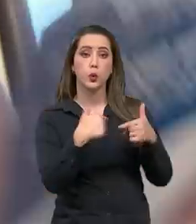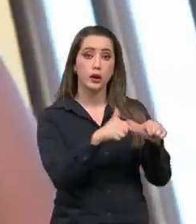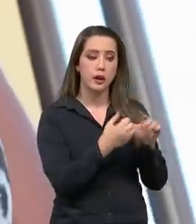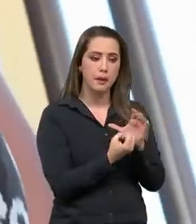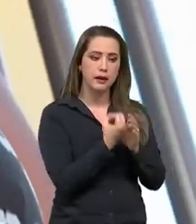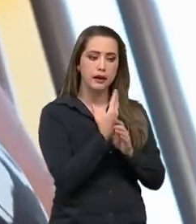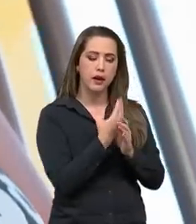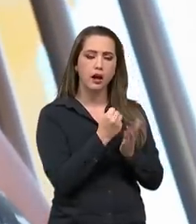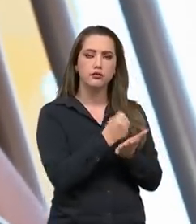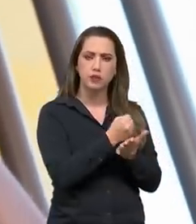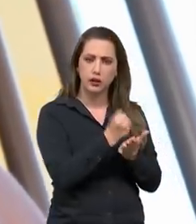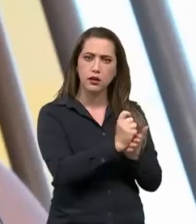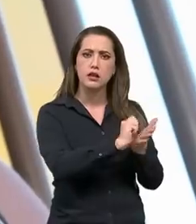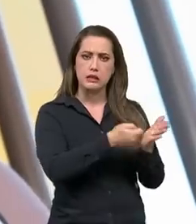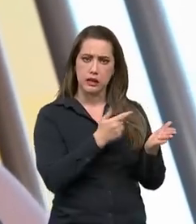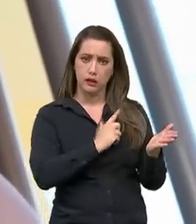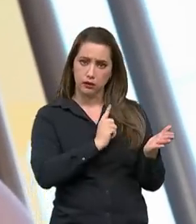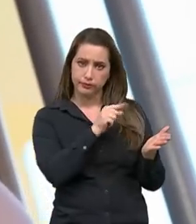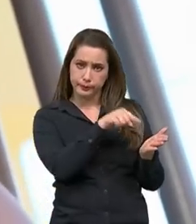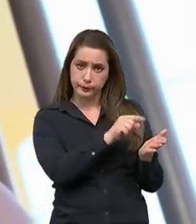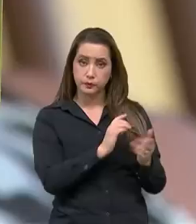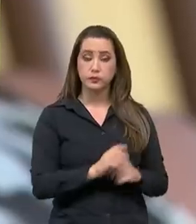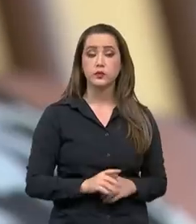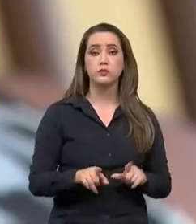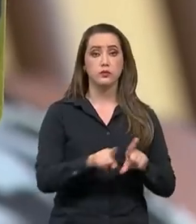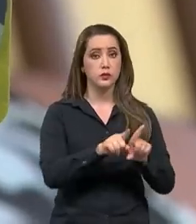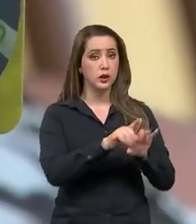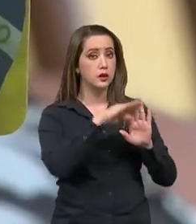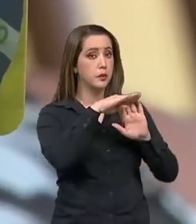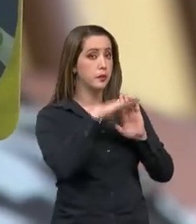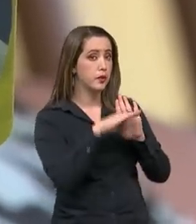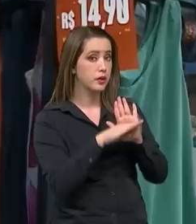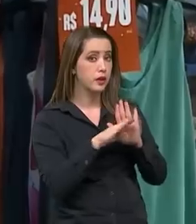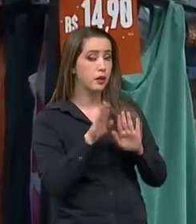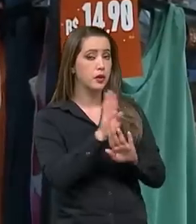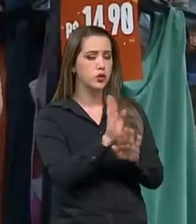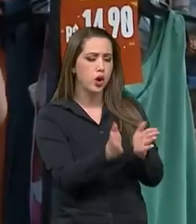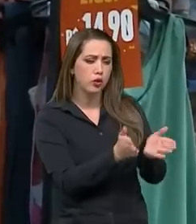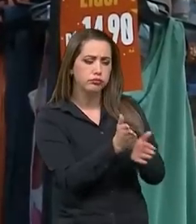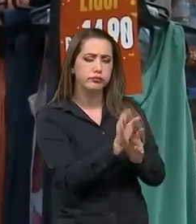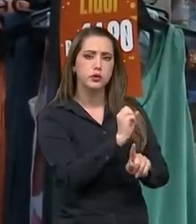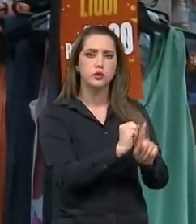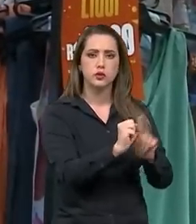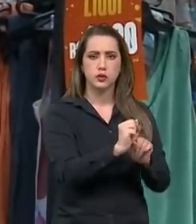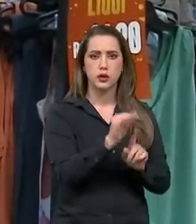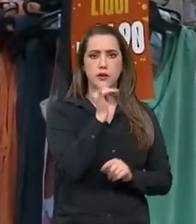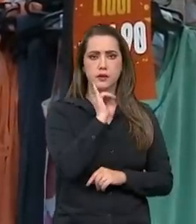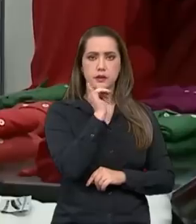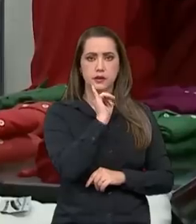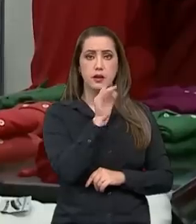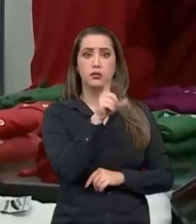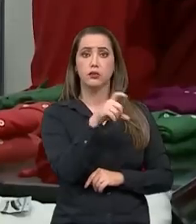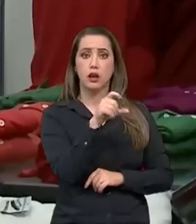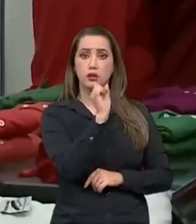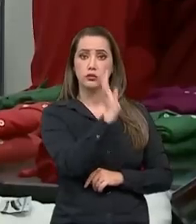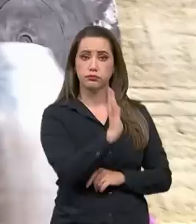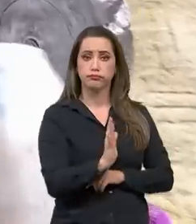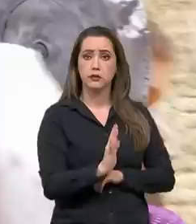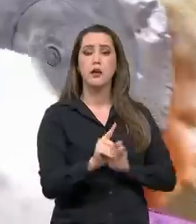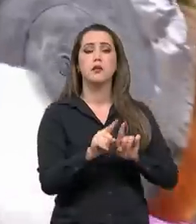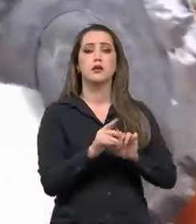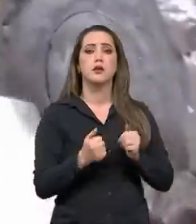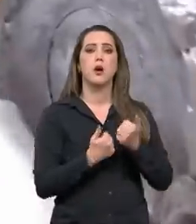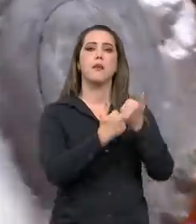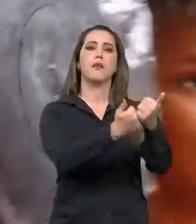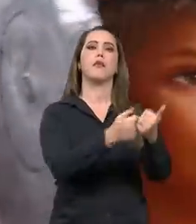assinada foram criados. Além disso, programas de assistência social como o Auxílio Brasil incentivam o poder de compra do